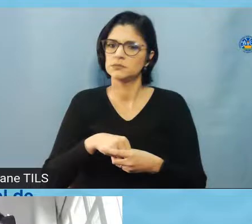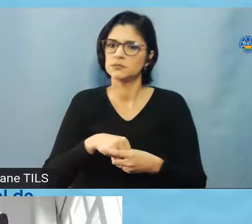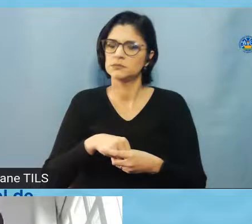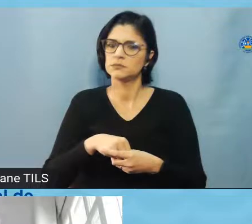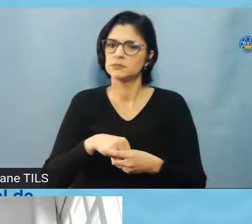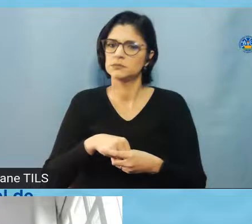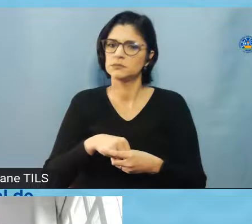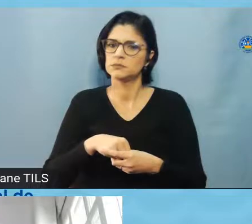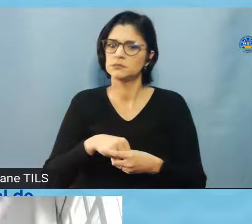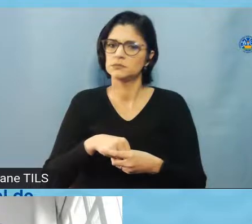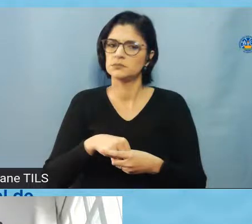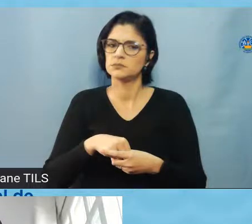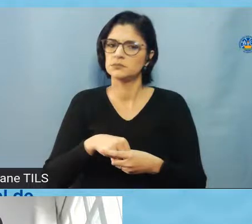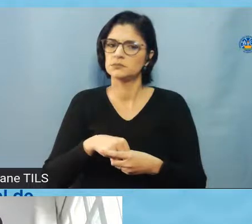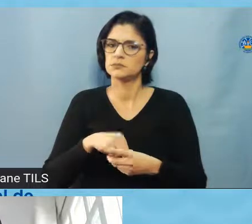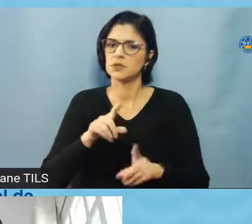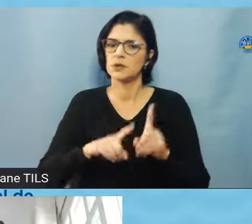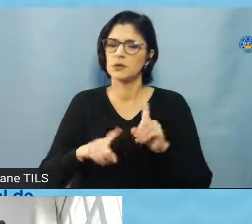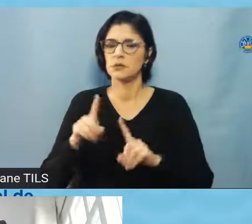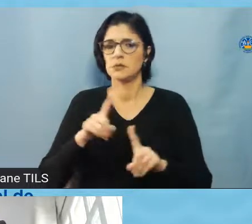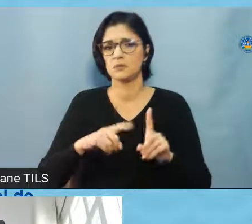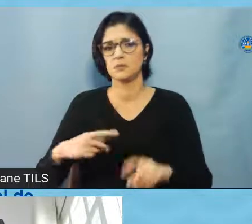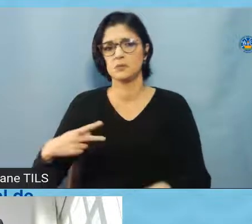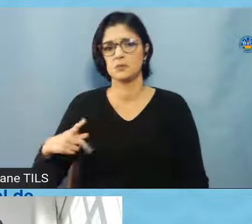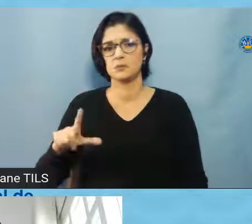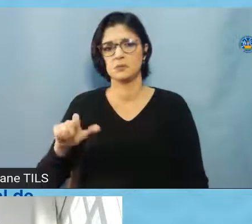Polif, onde os indivíduos se inscrevem lá